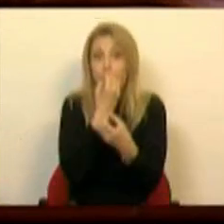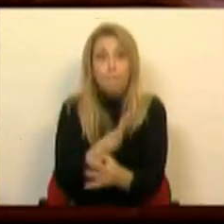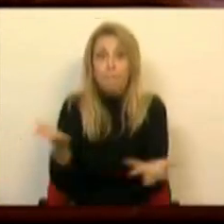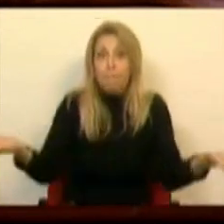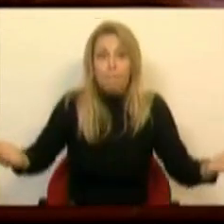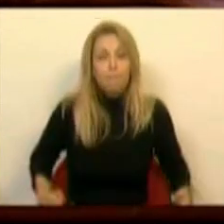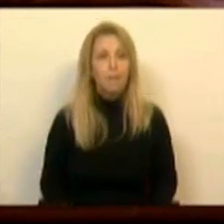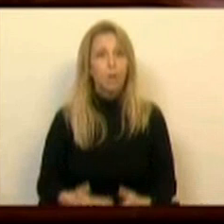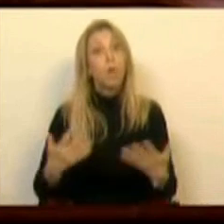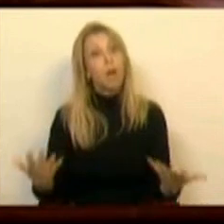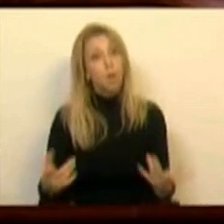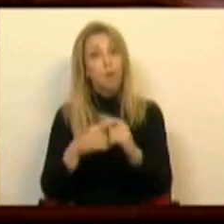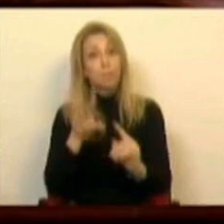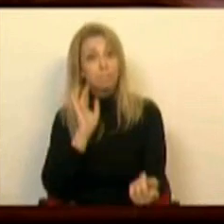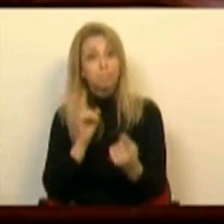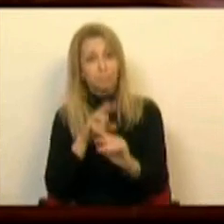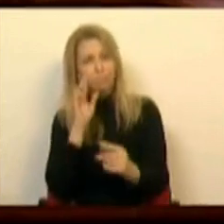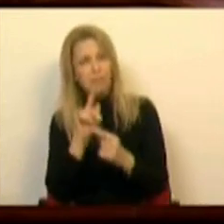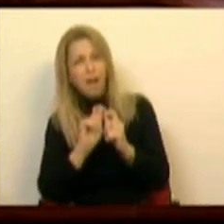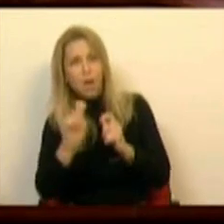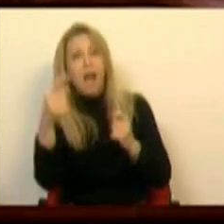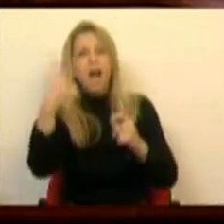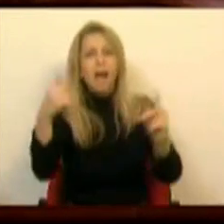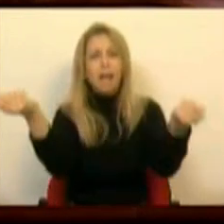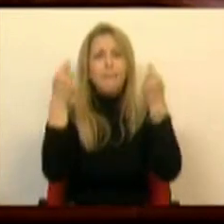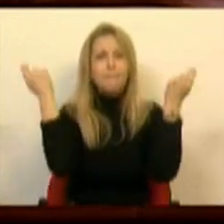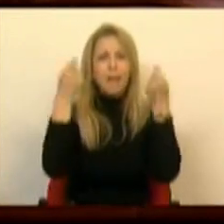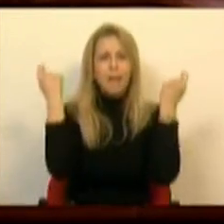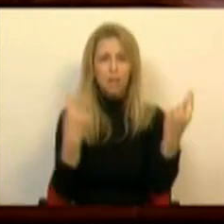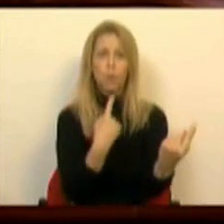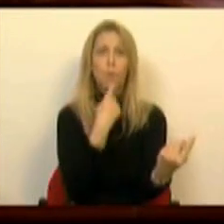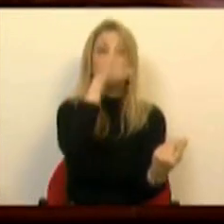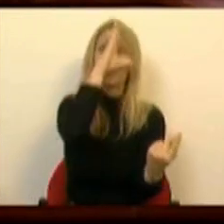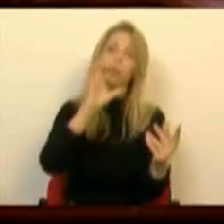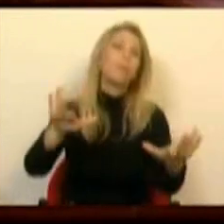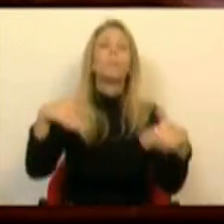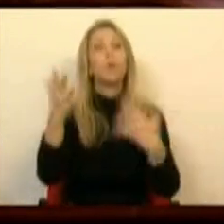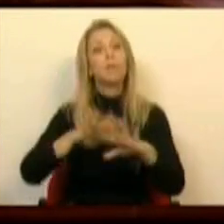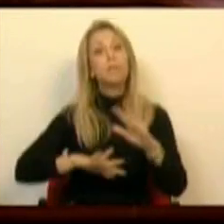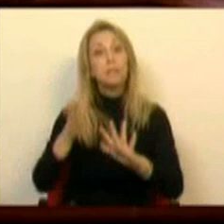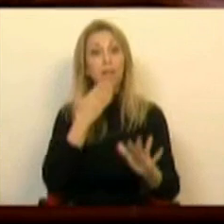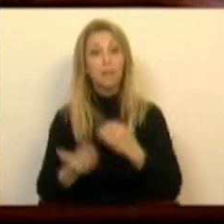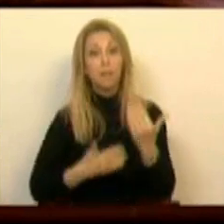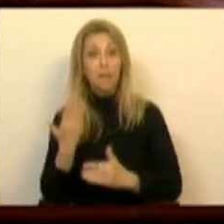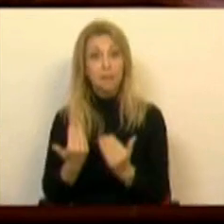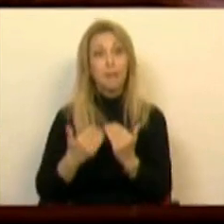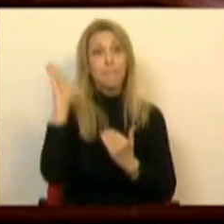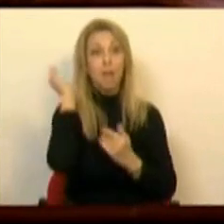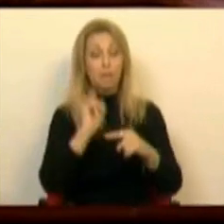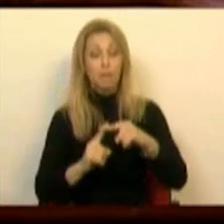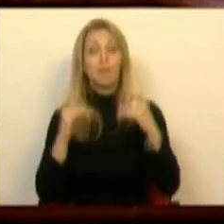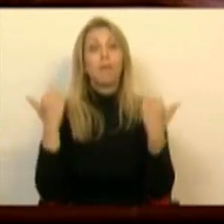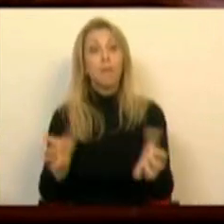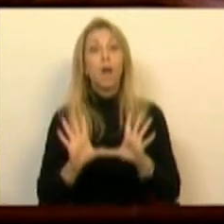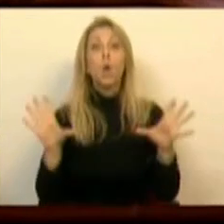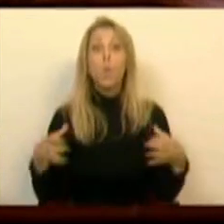proximidade e audiência, há tantas campanhas publicitárias que o Estado pode fazer com muito mais eficácia em benefício